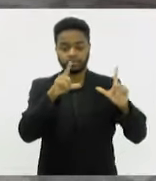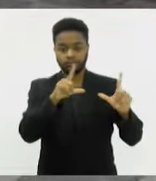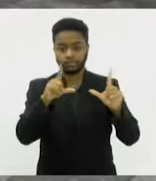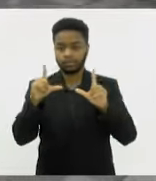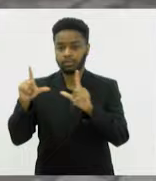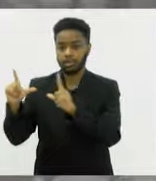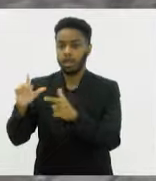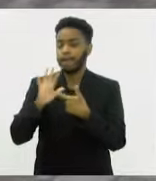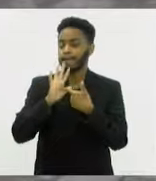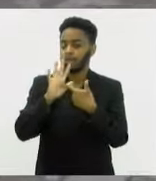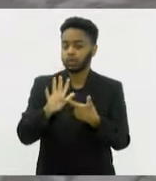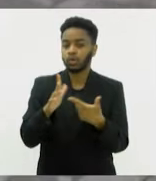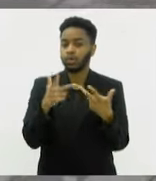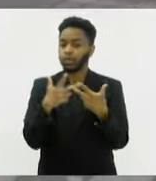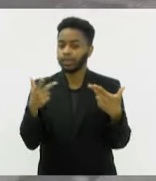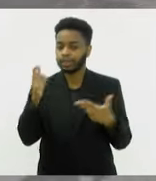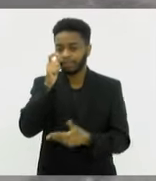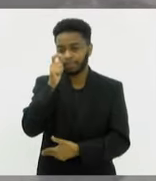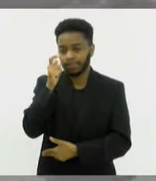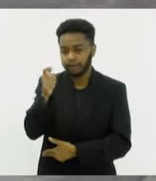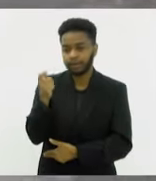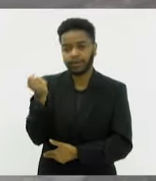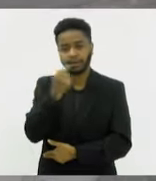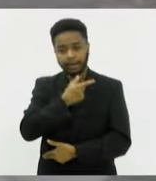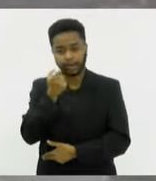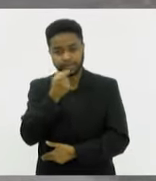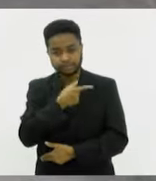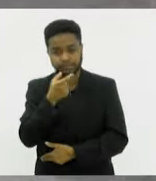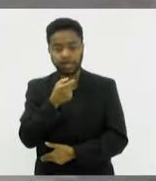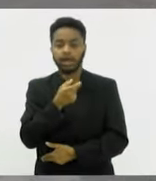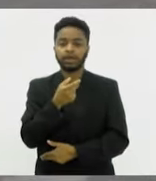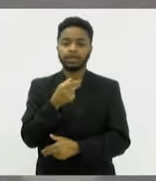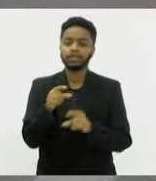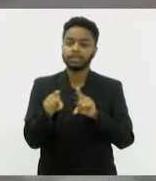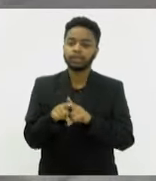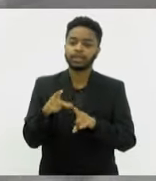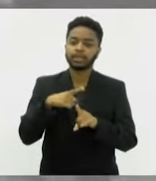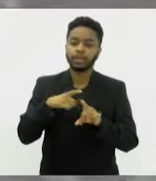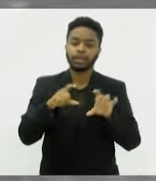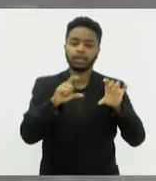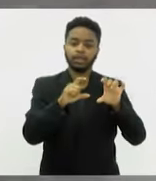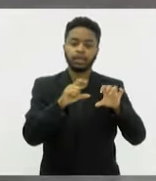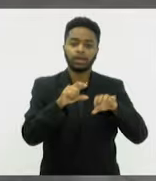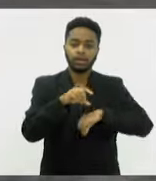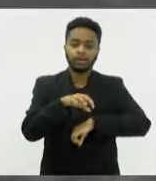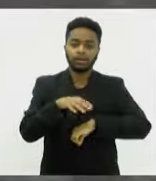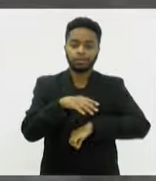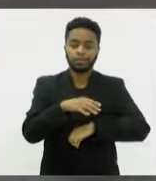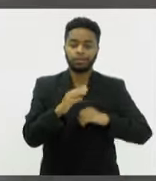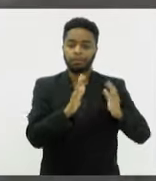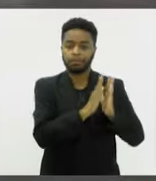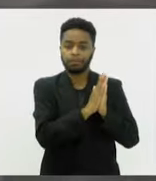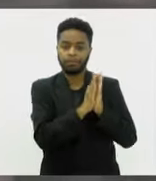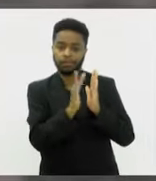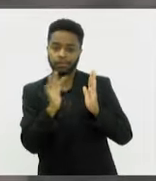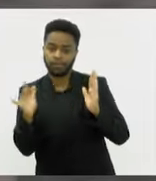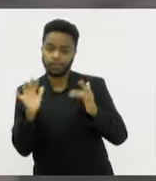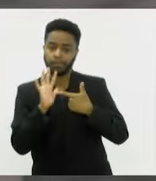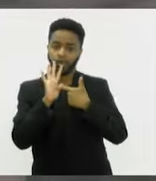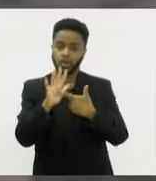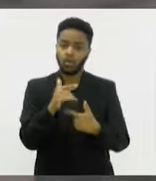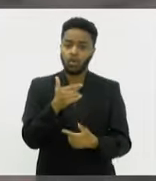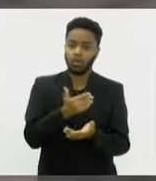achar coisas bem interessantes, engraçadas, jocosas. Temos aqui a linha do tempo das mulheres, em que as mulheres começaram em